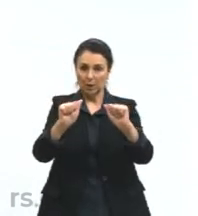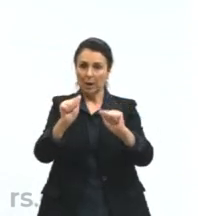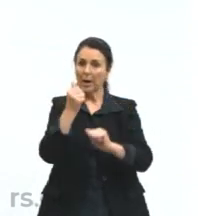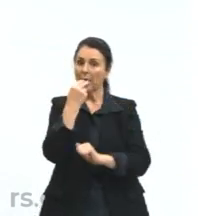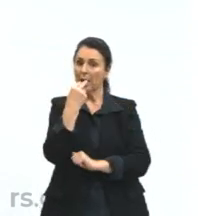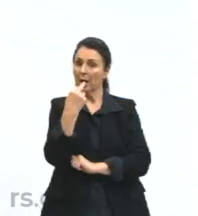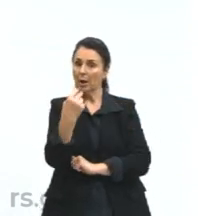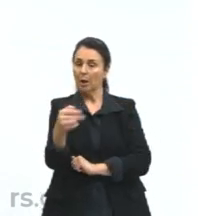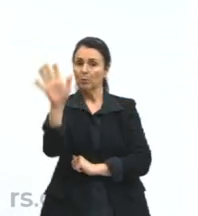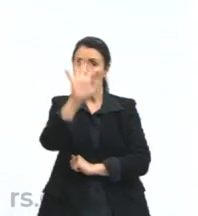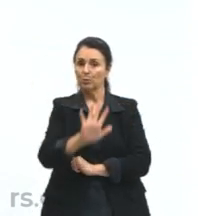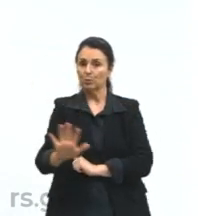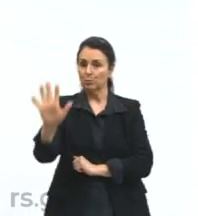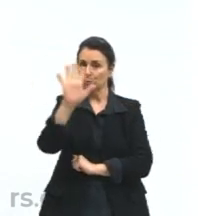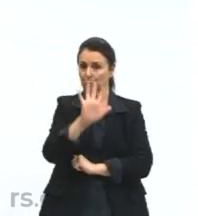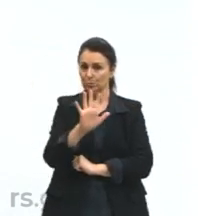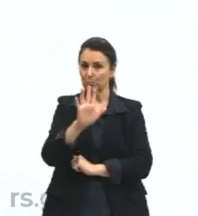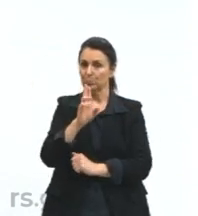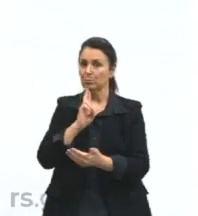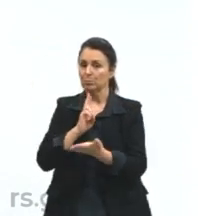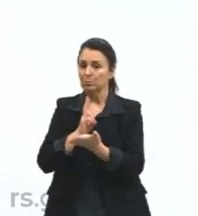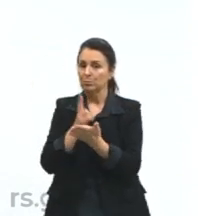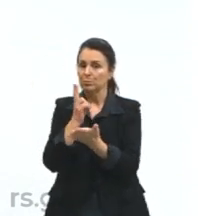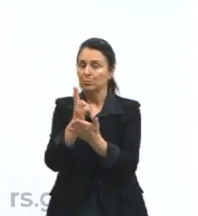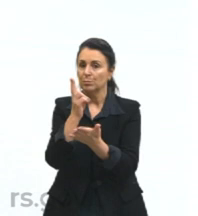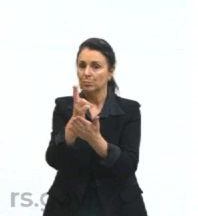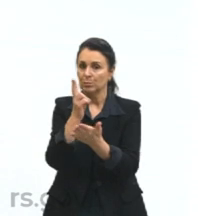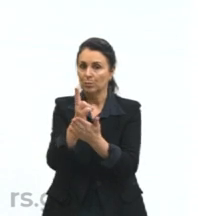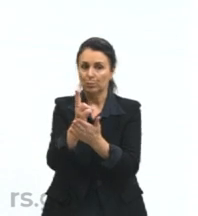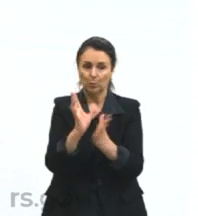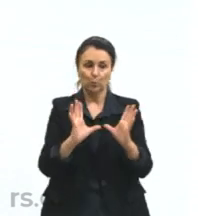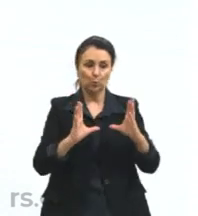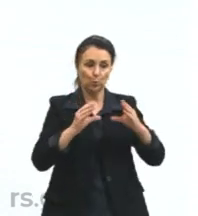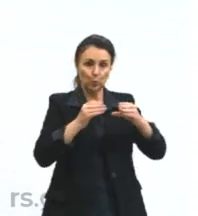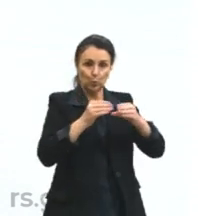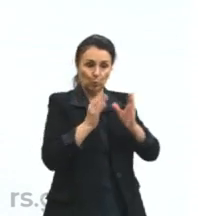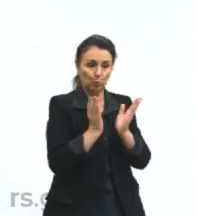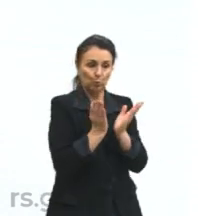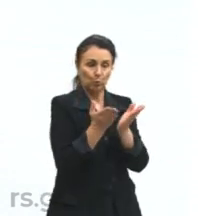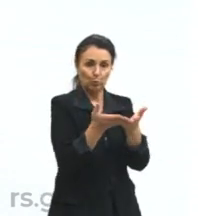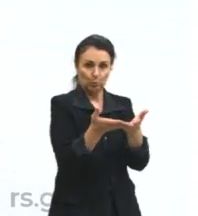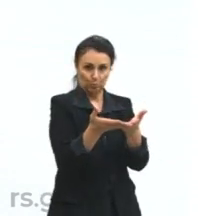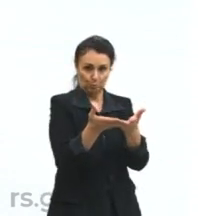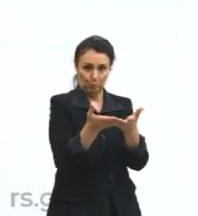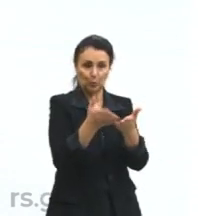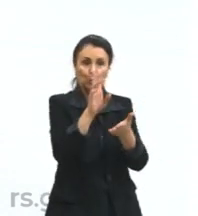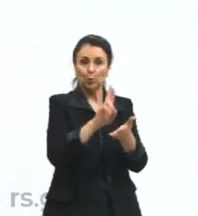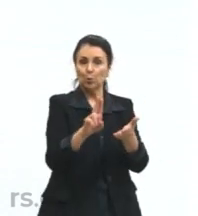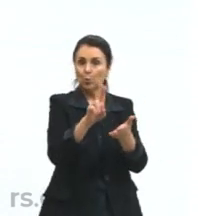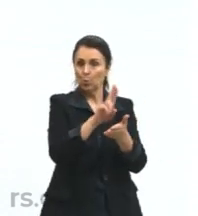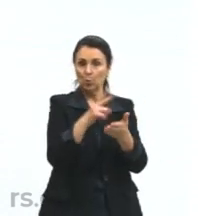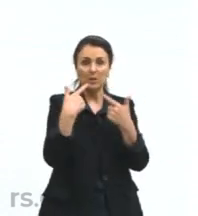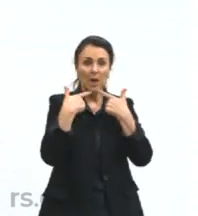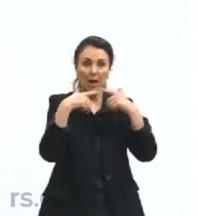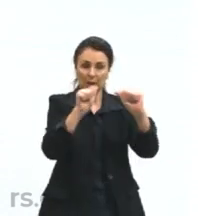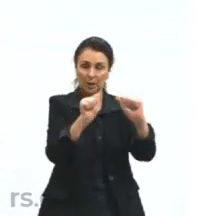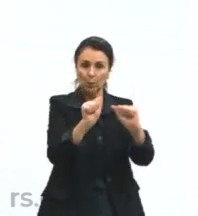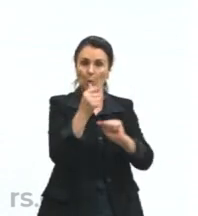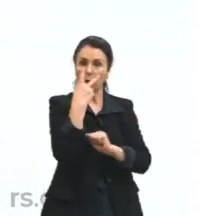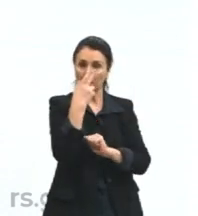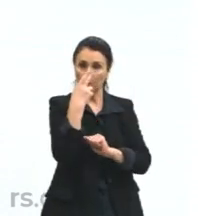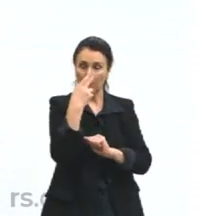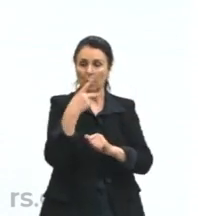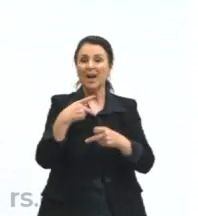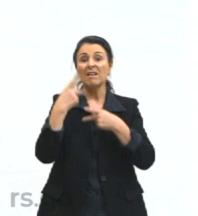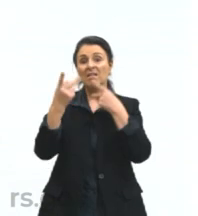um modelo geral e constante para os membros de uma determinada coletividade linguística, e a fala vai ser a